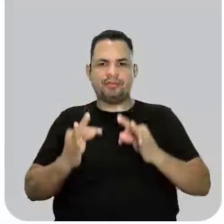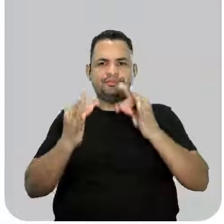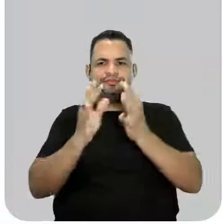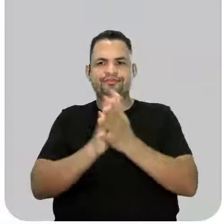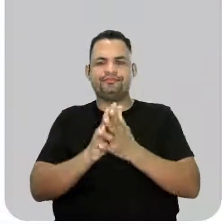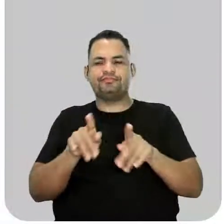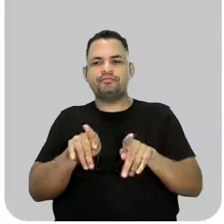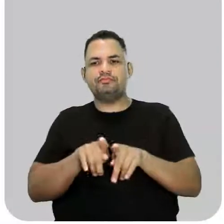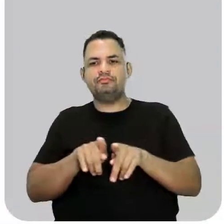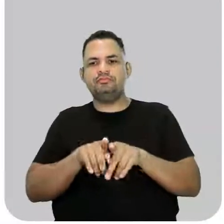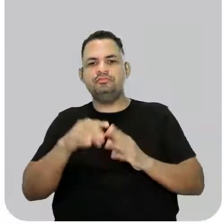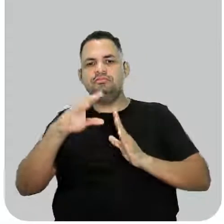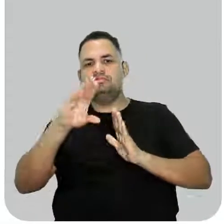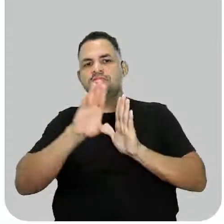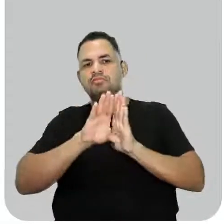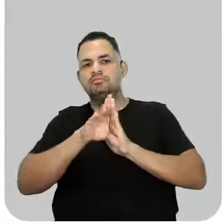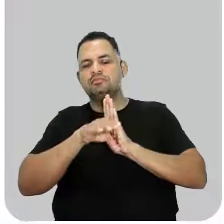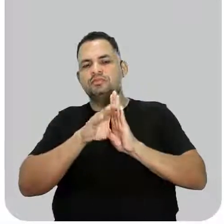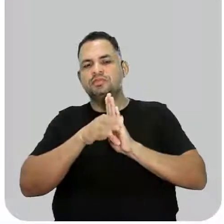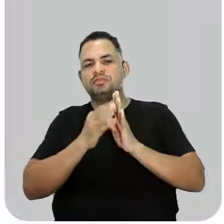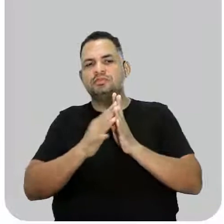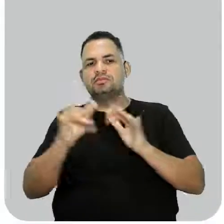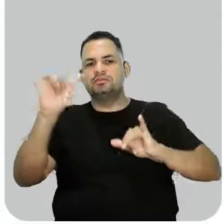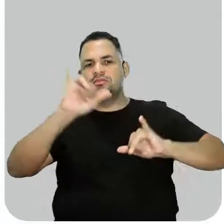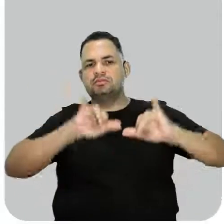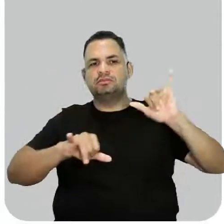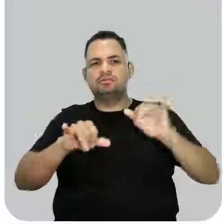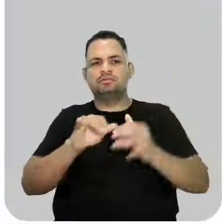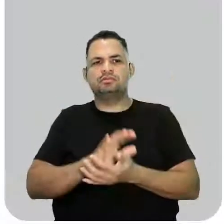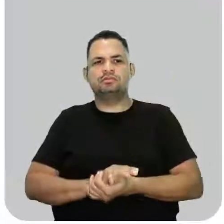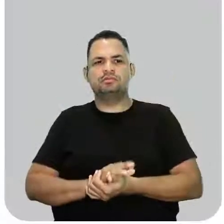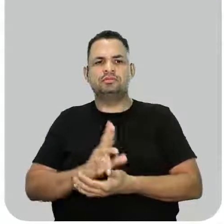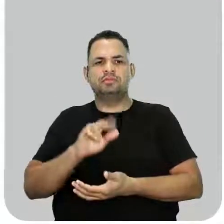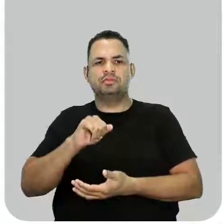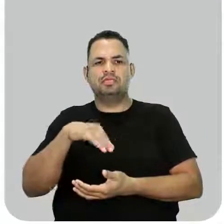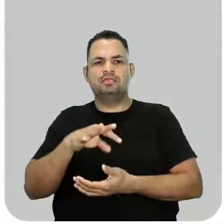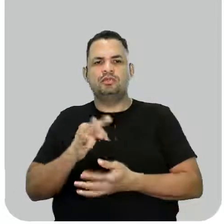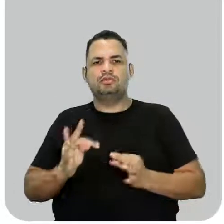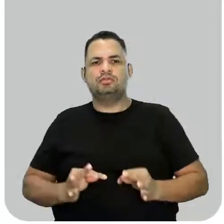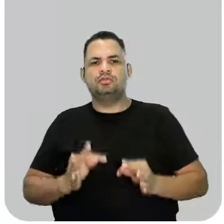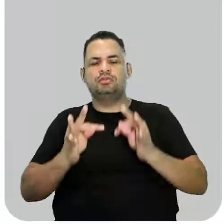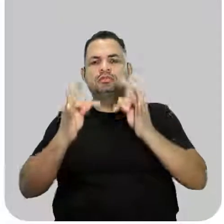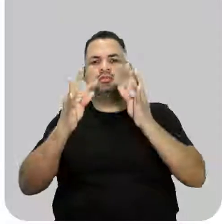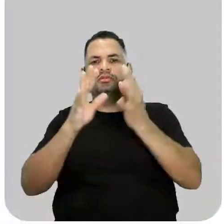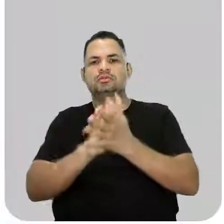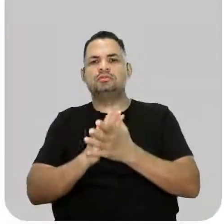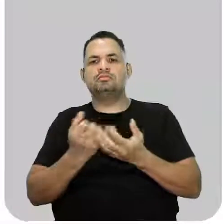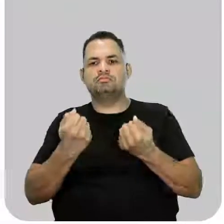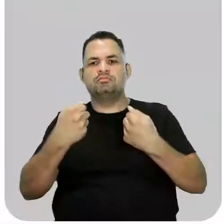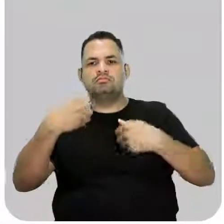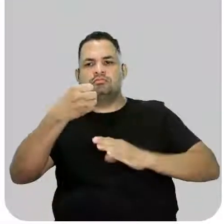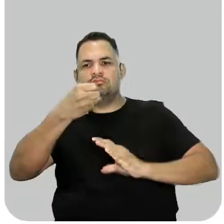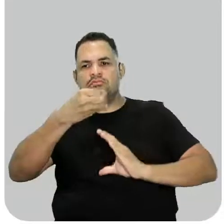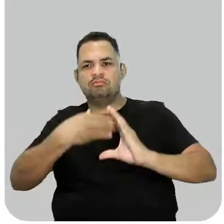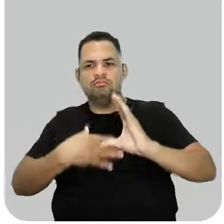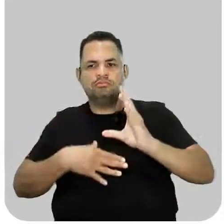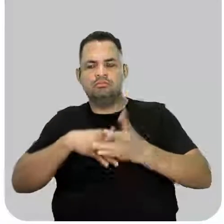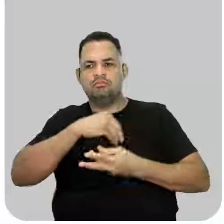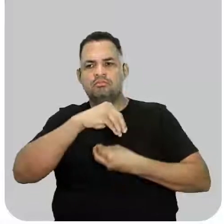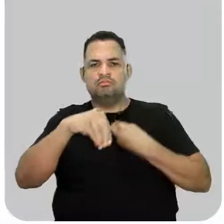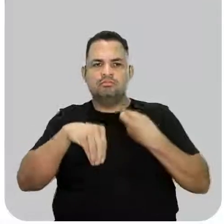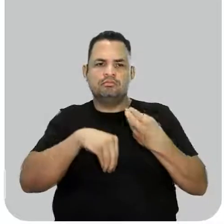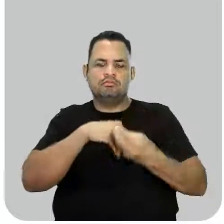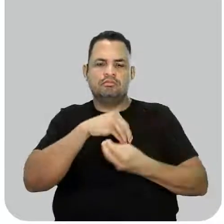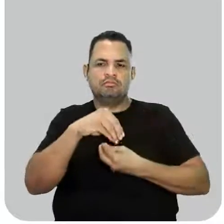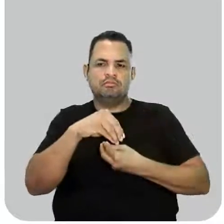E trabalha conceitos químicos dentro dela. Vamos lá. A nanotecnologia pode ser caracterizada